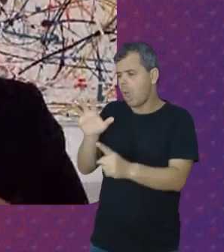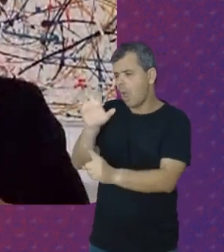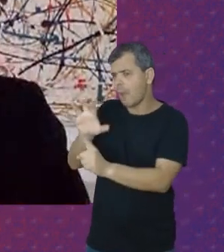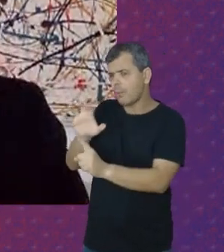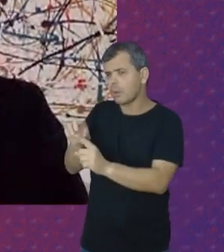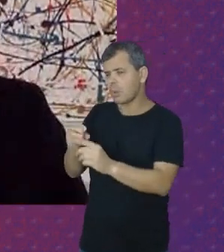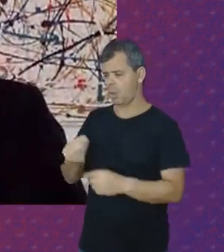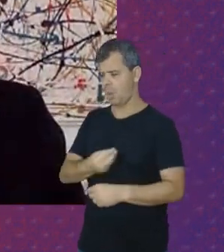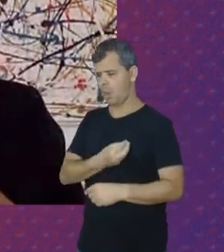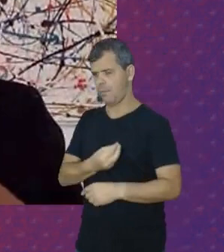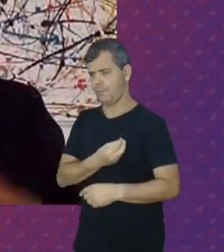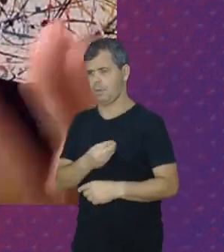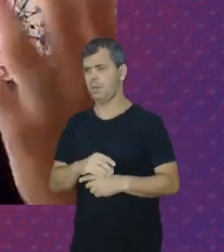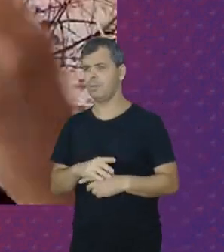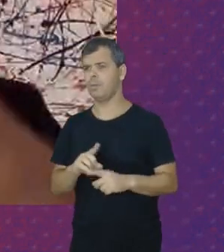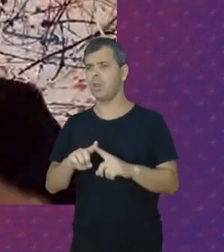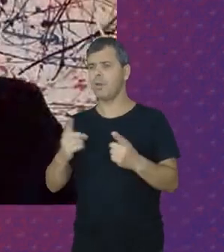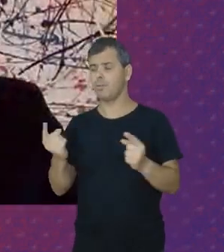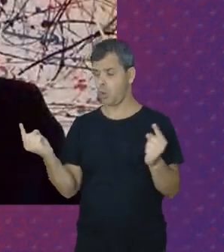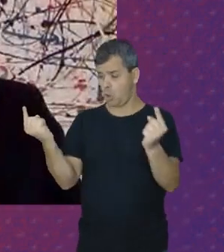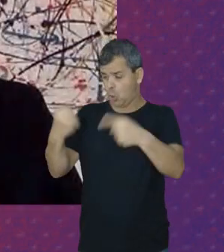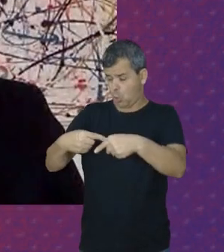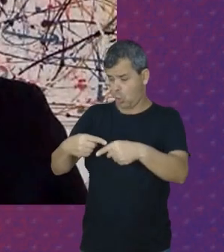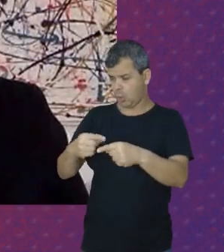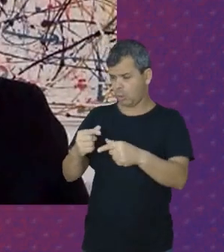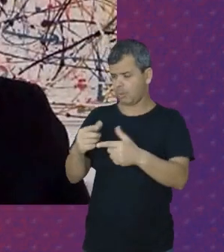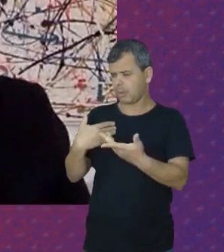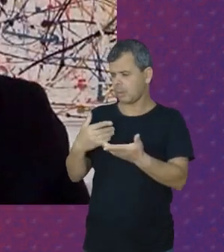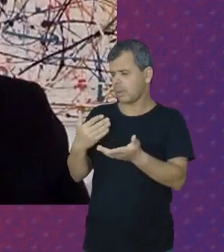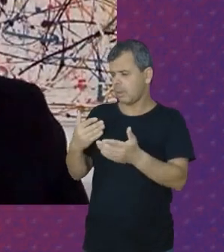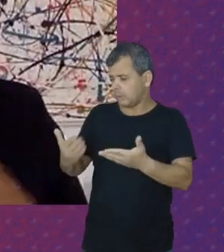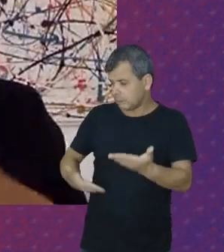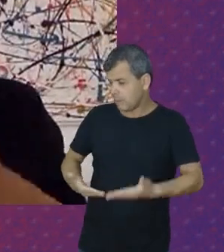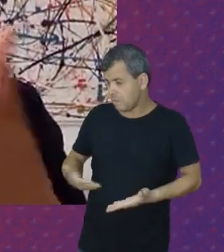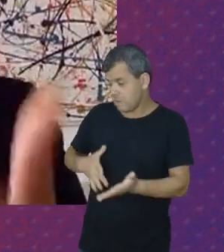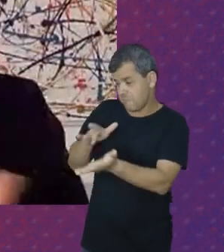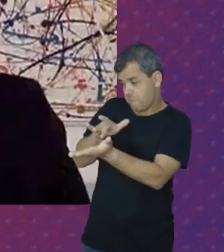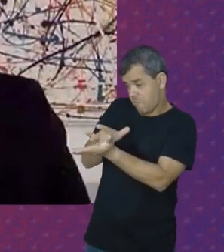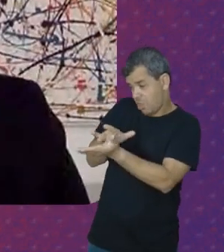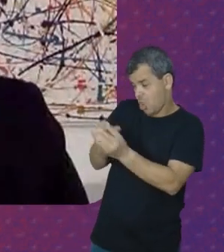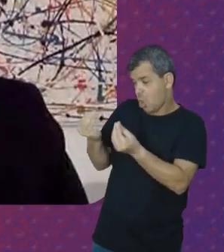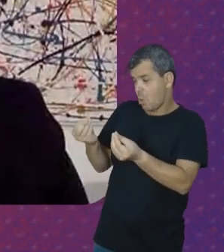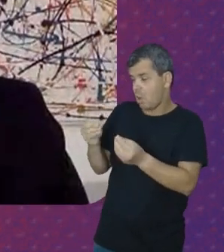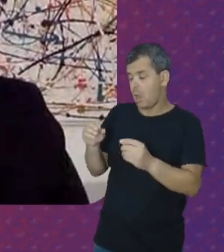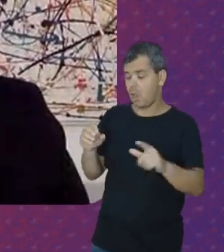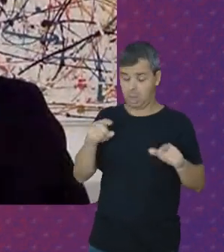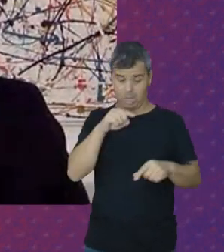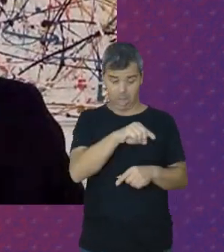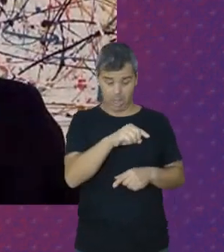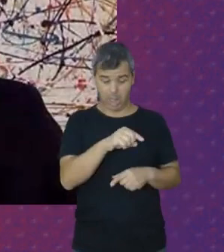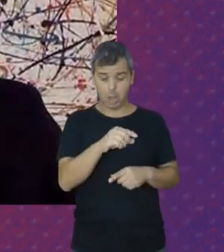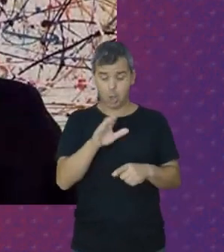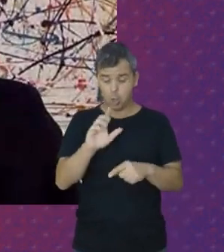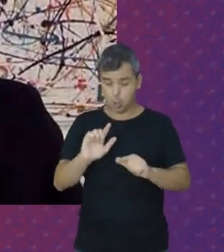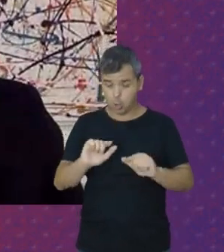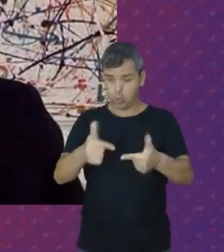A sua vida Inteira Foi contra Essa forma De servidão Disfarçada Que Dona Laudelina Lutou